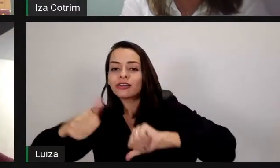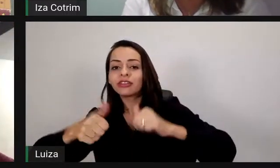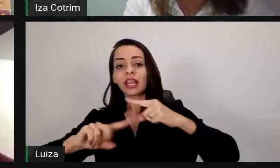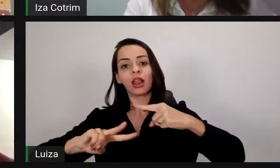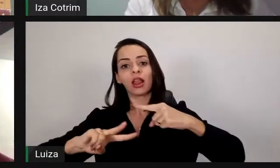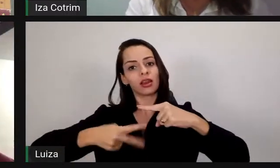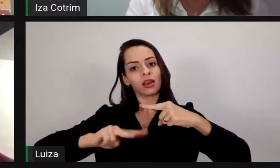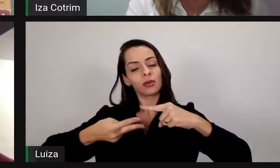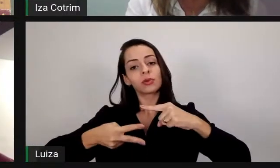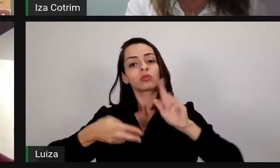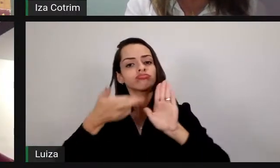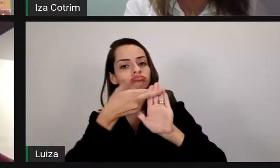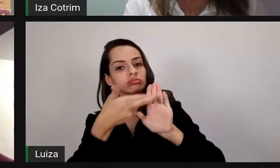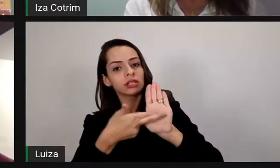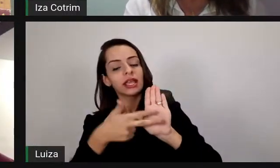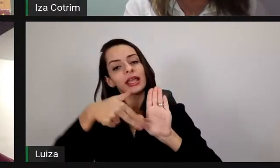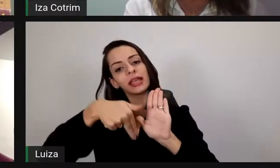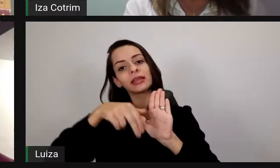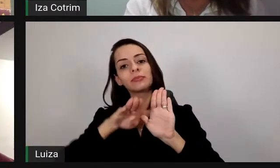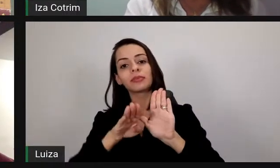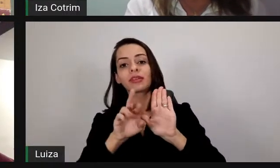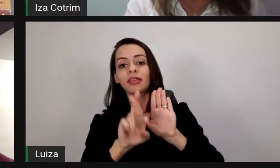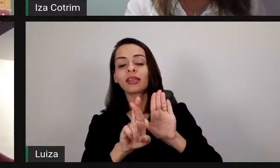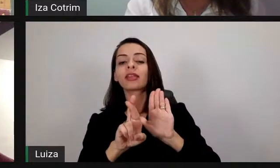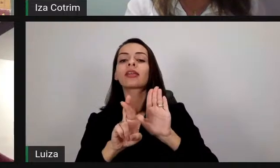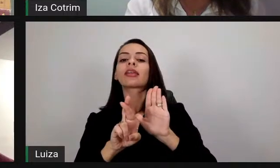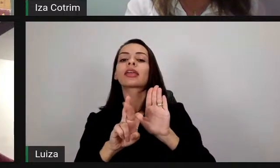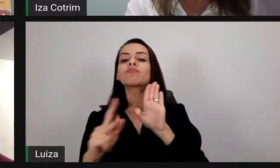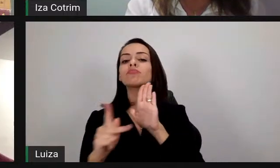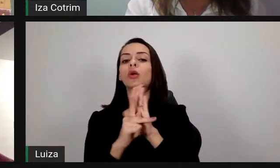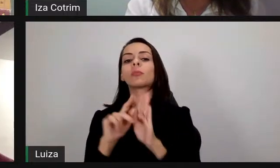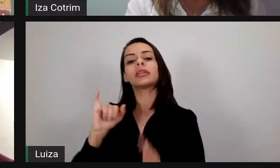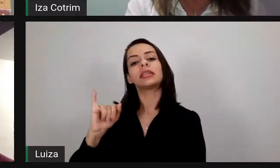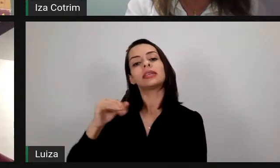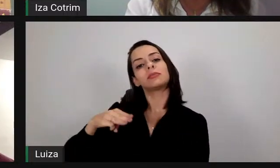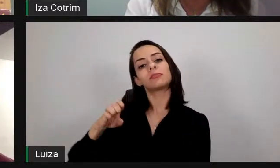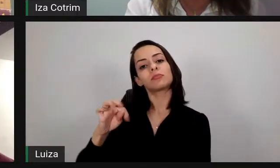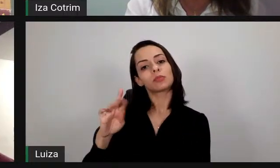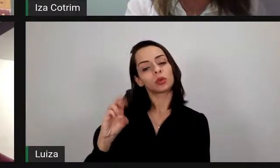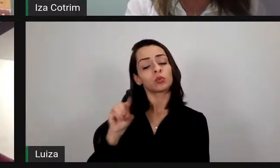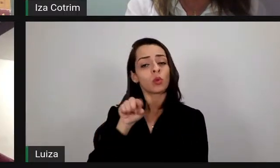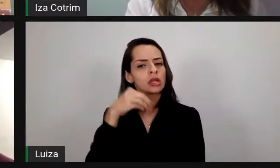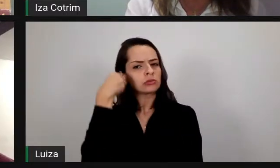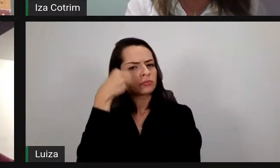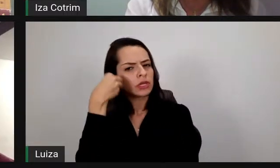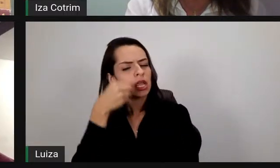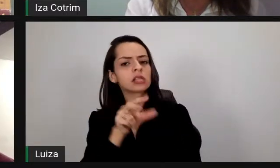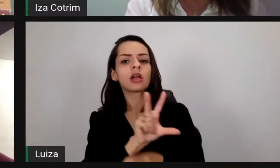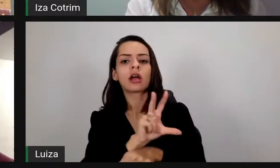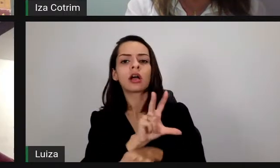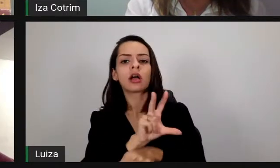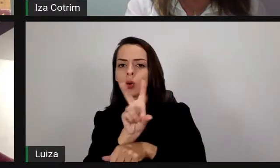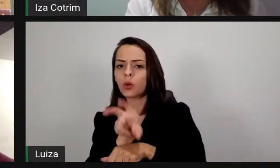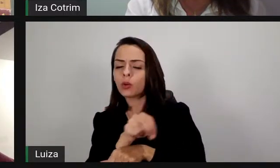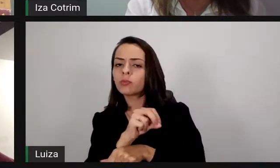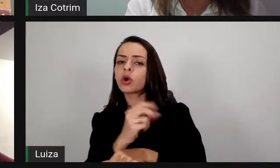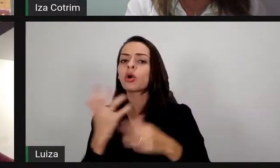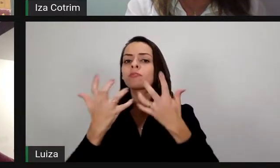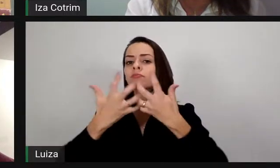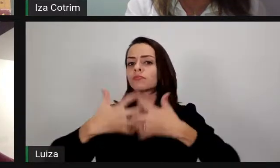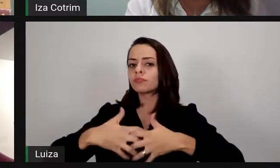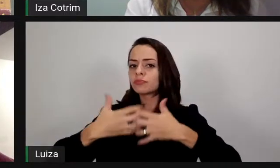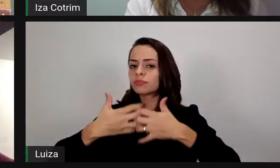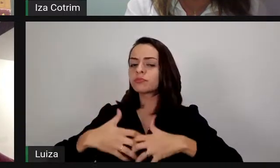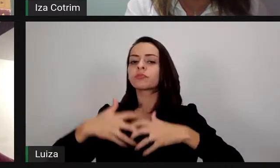NBR ISO IEC pelo Inmetro. Tem experiência na área de robótica, mecatrônica, automação